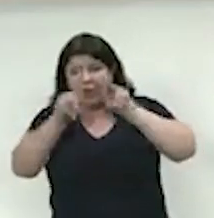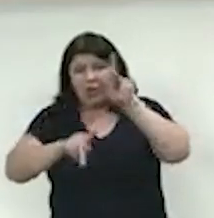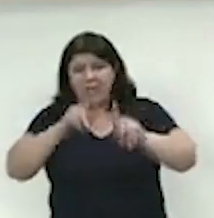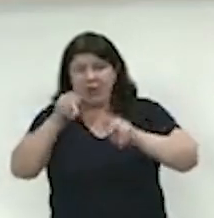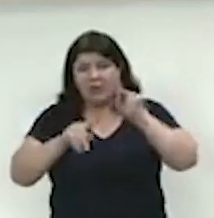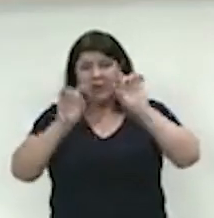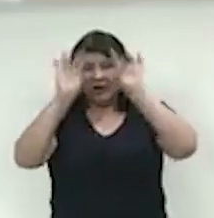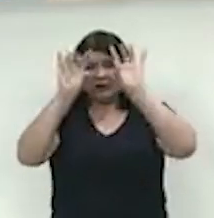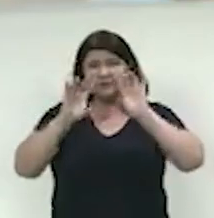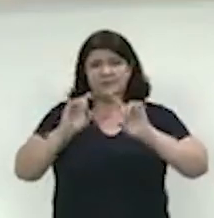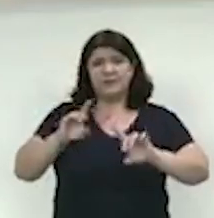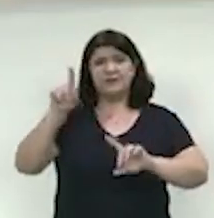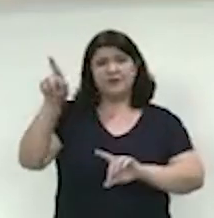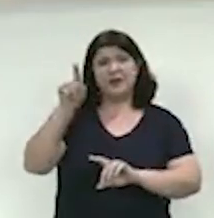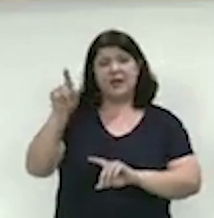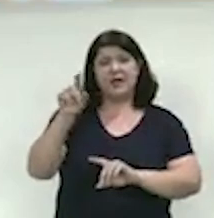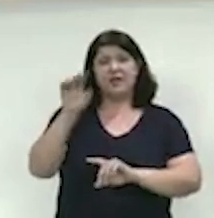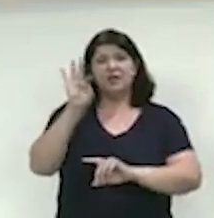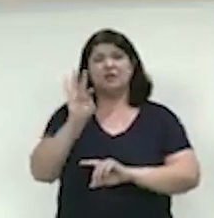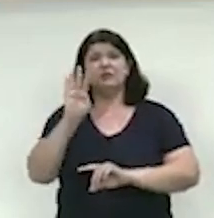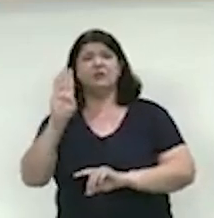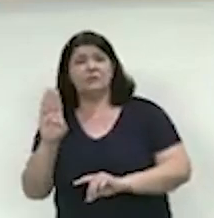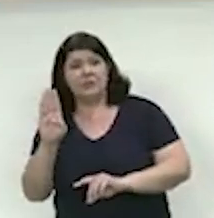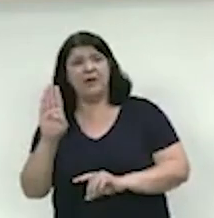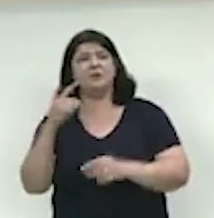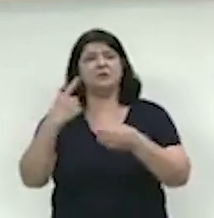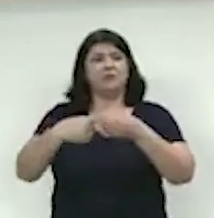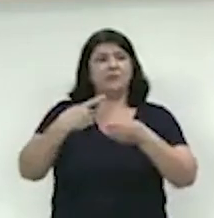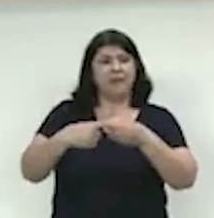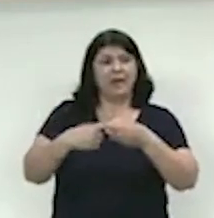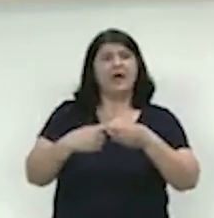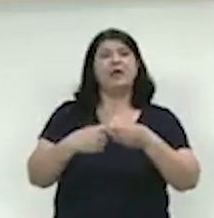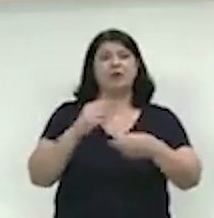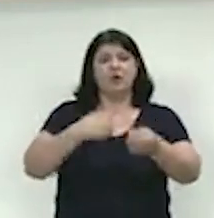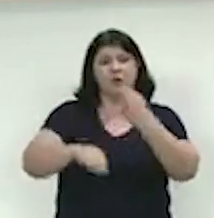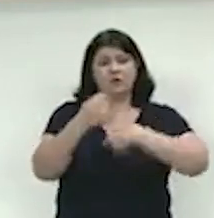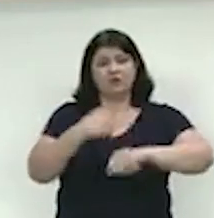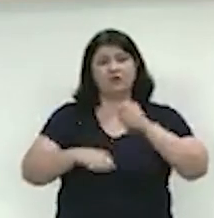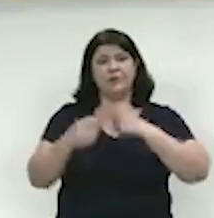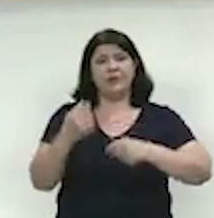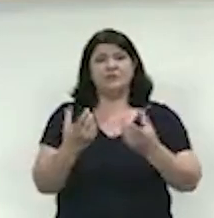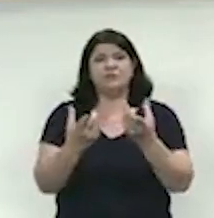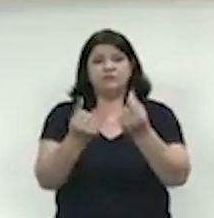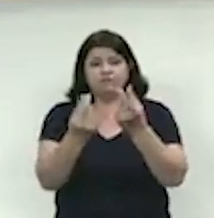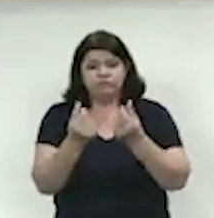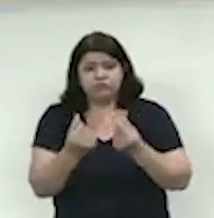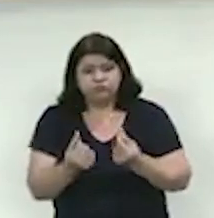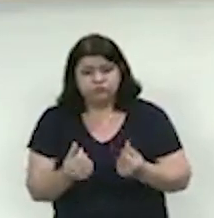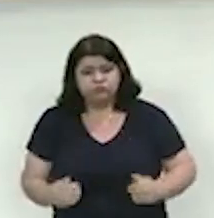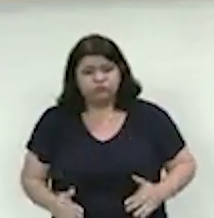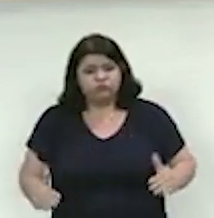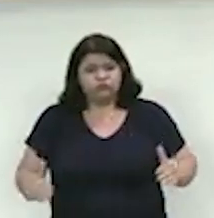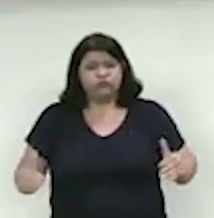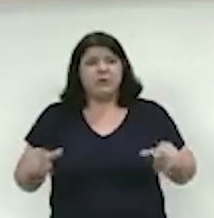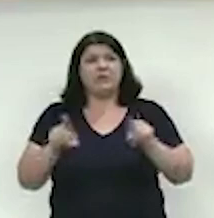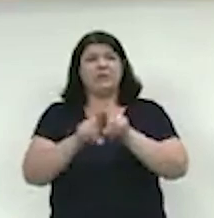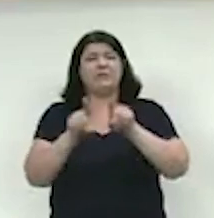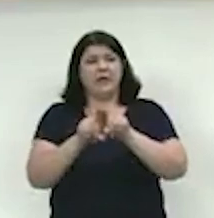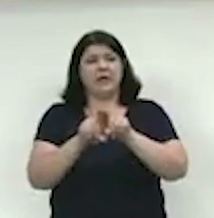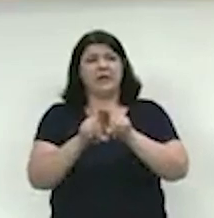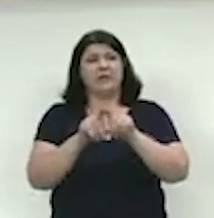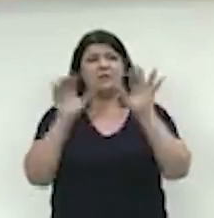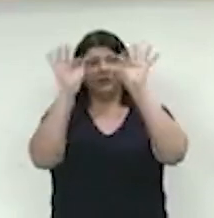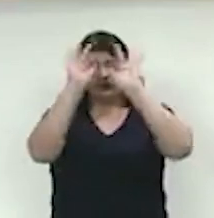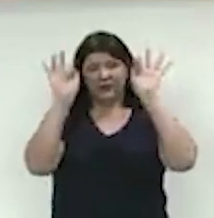Tudibastos. Os comerciantes em volta ali, é um momento que eles faturam bastante. Então, gente realmente fica muito feliz com a realização